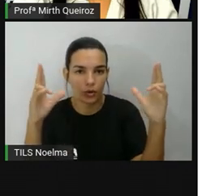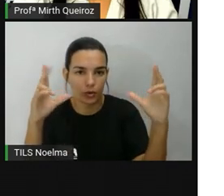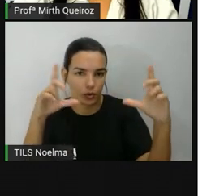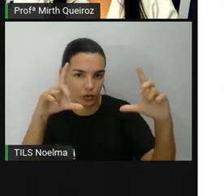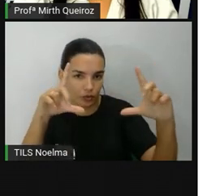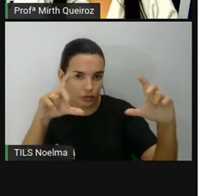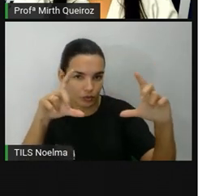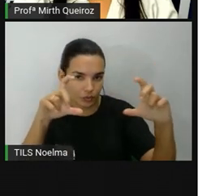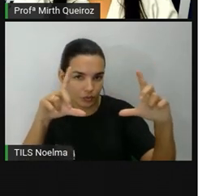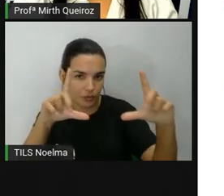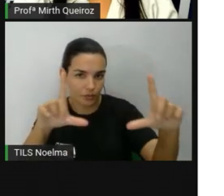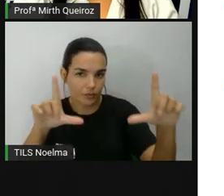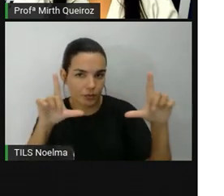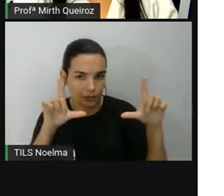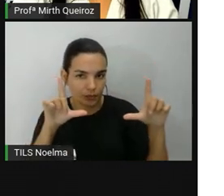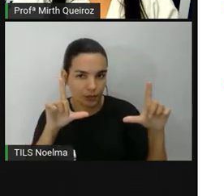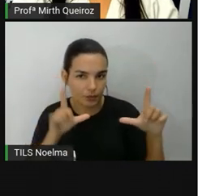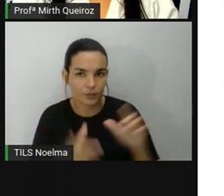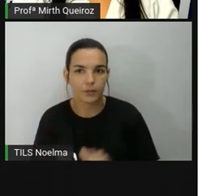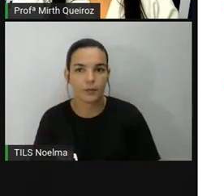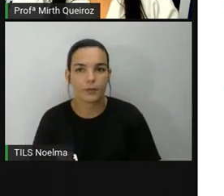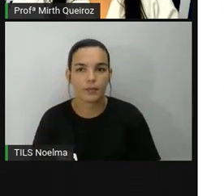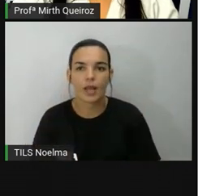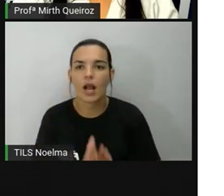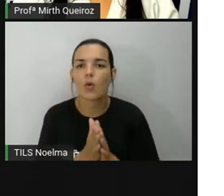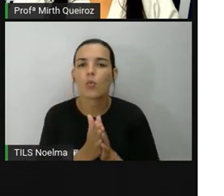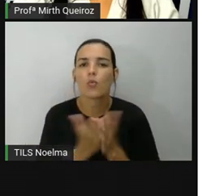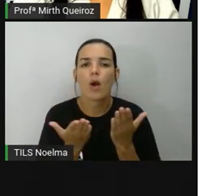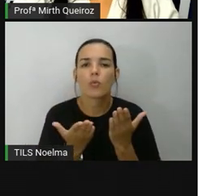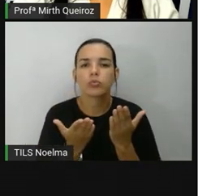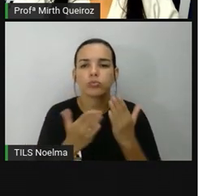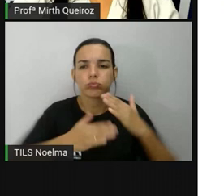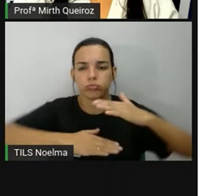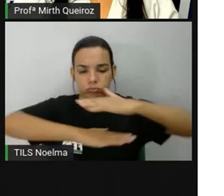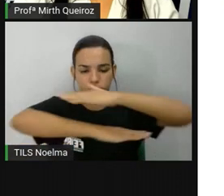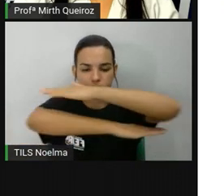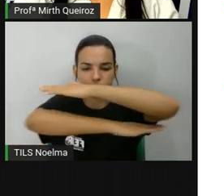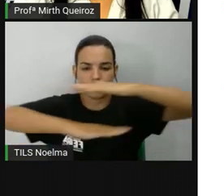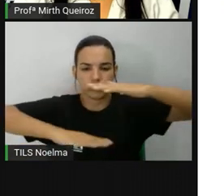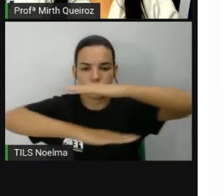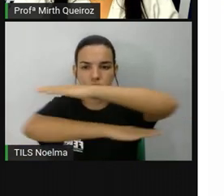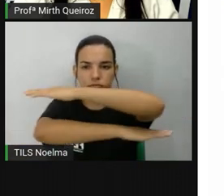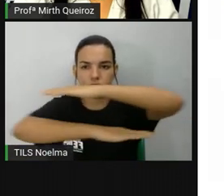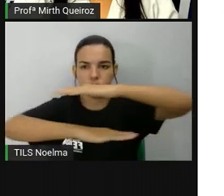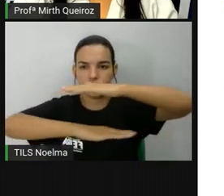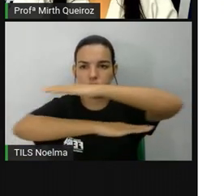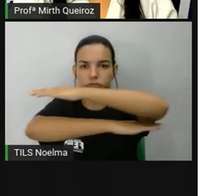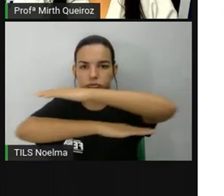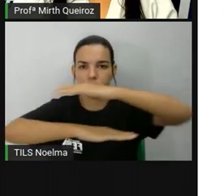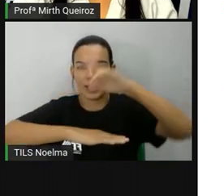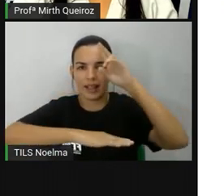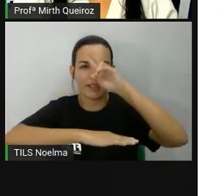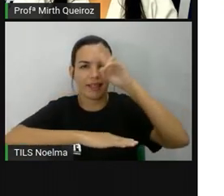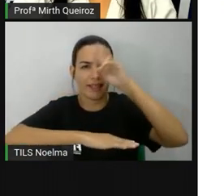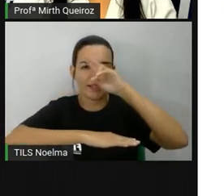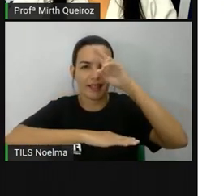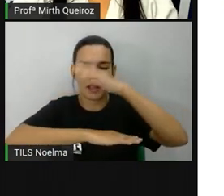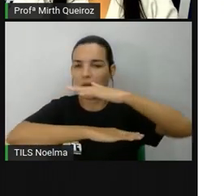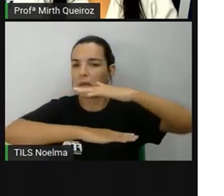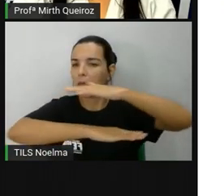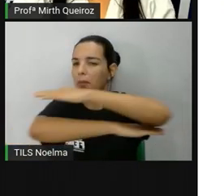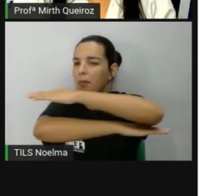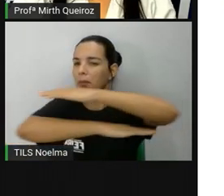Observem direitinho. Qual a rua paralela à rua B? Vocês lembram o que é rua